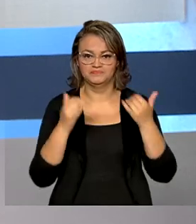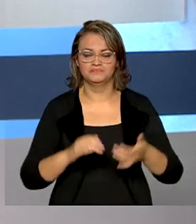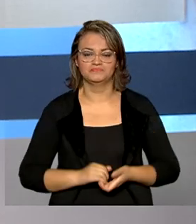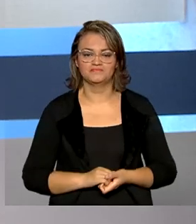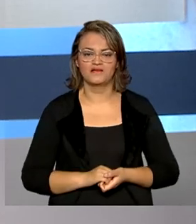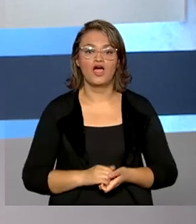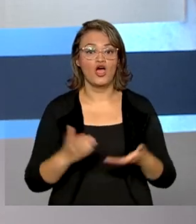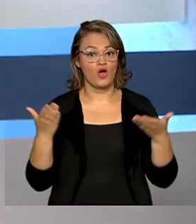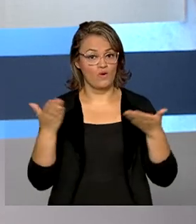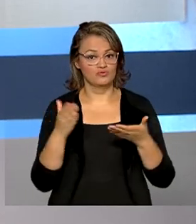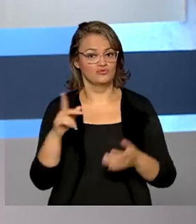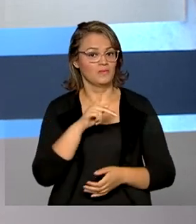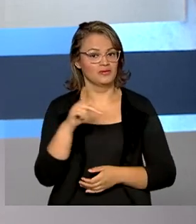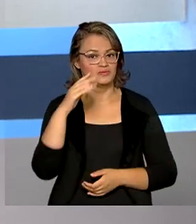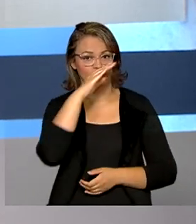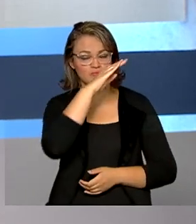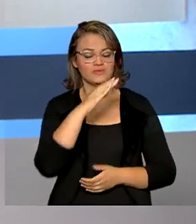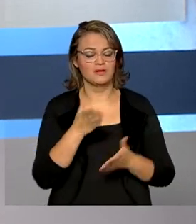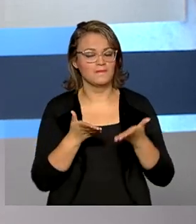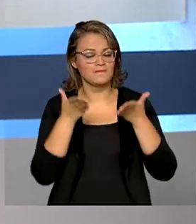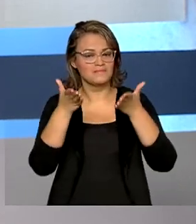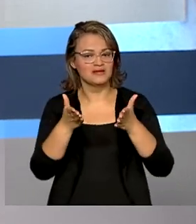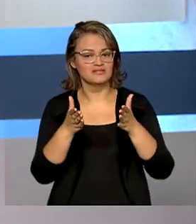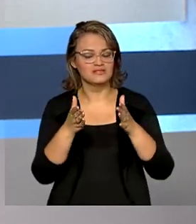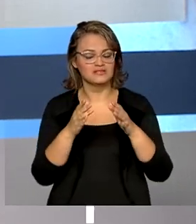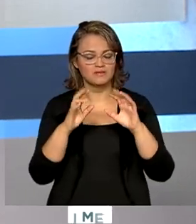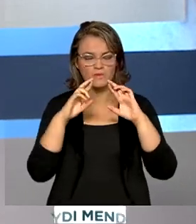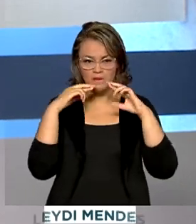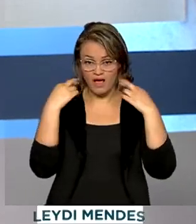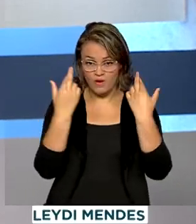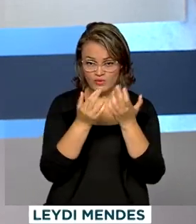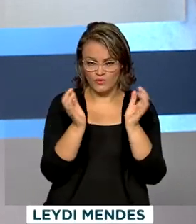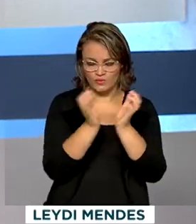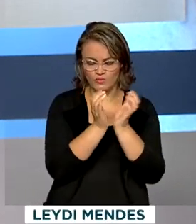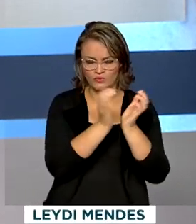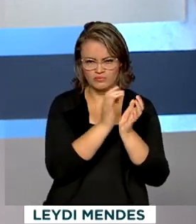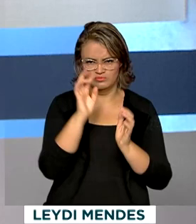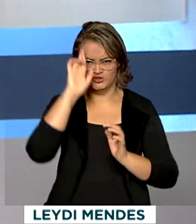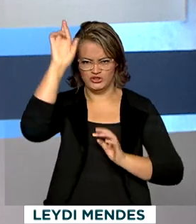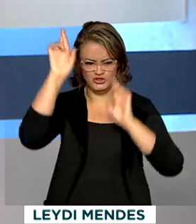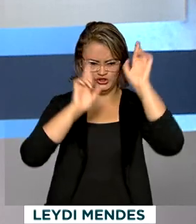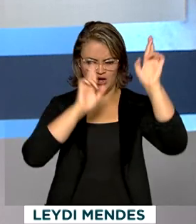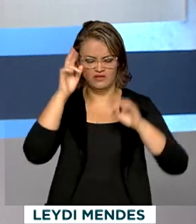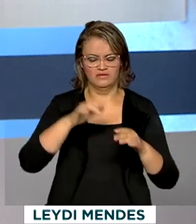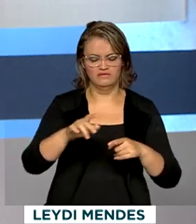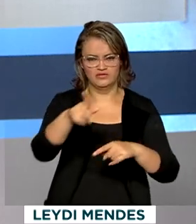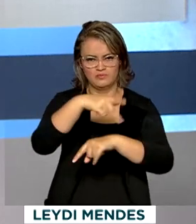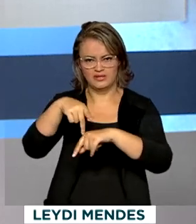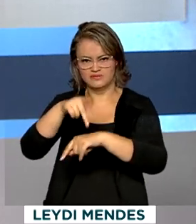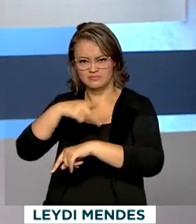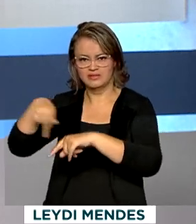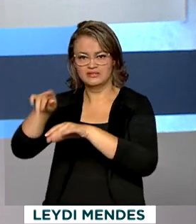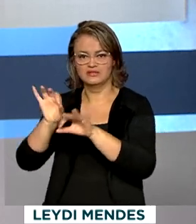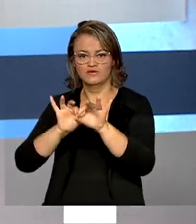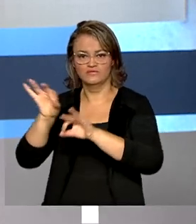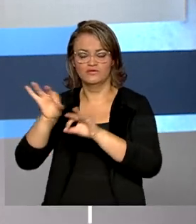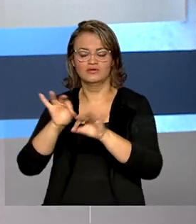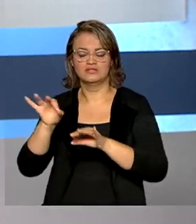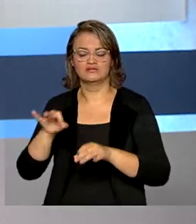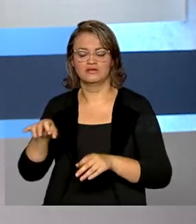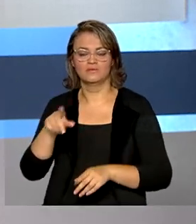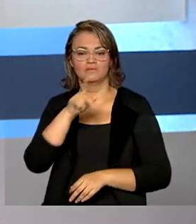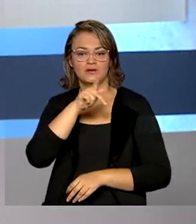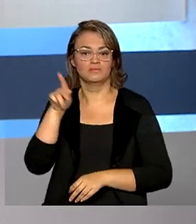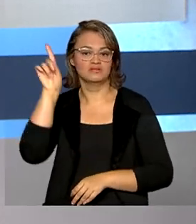E hoje, o presidente Jair Bolsonaro participa da Cúpula de Líderes sobre o Clima, organizada pelo presidente dos Estados Unidos, Joe